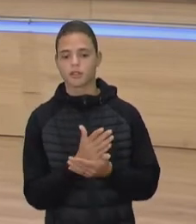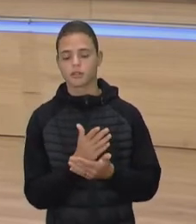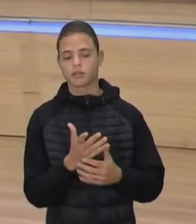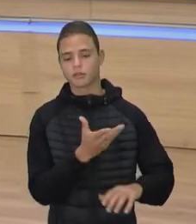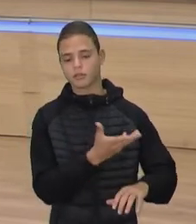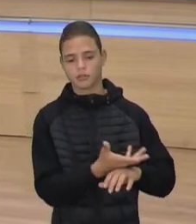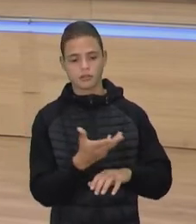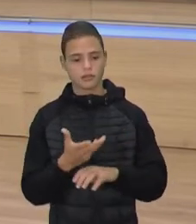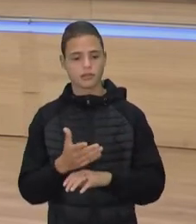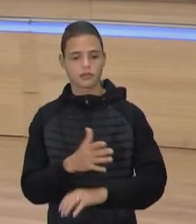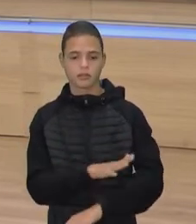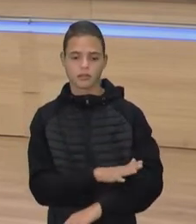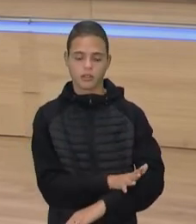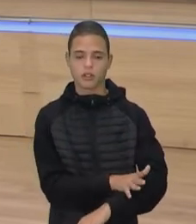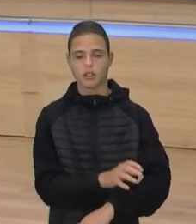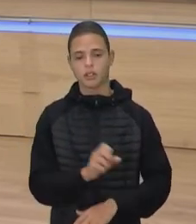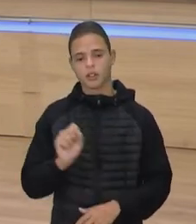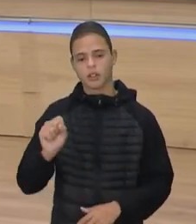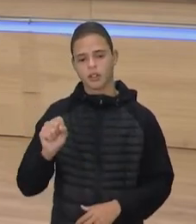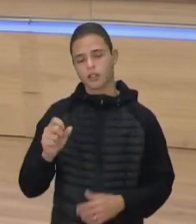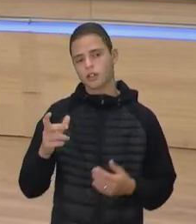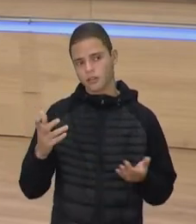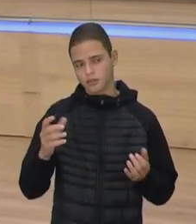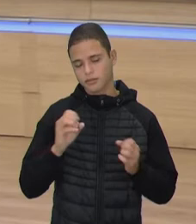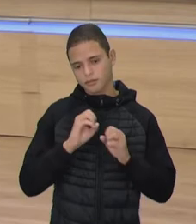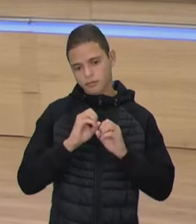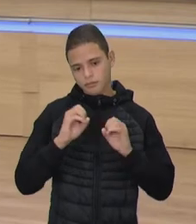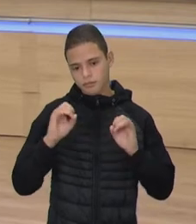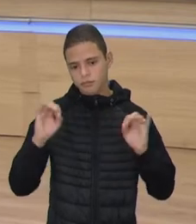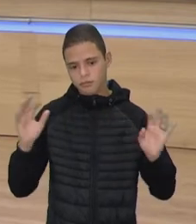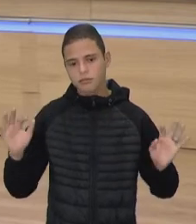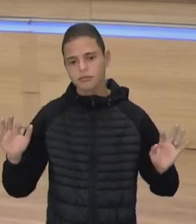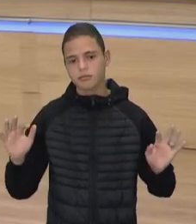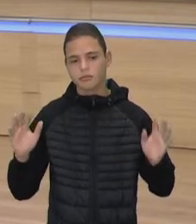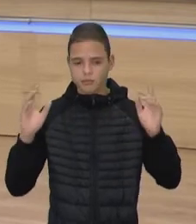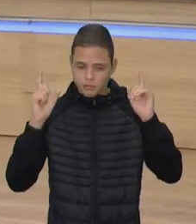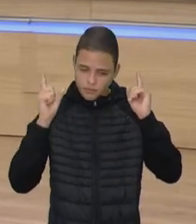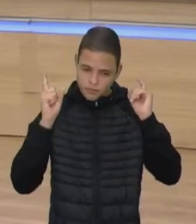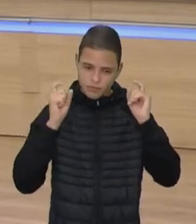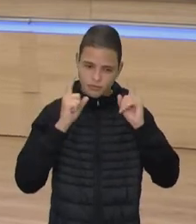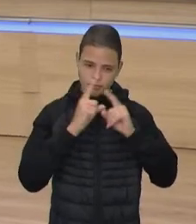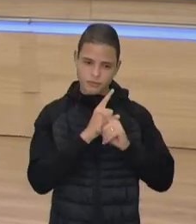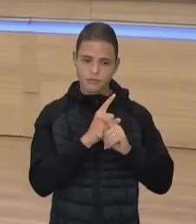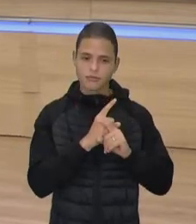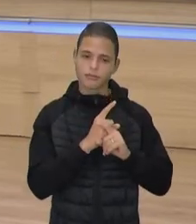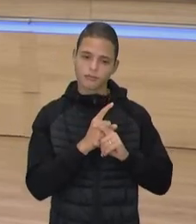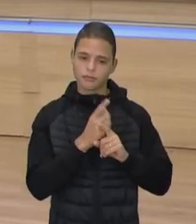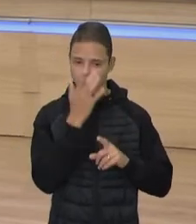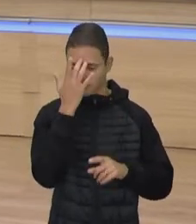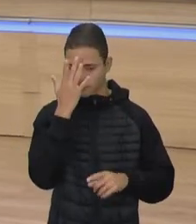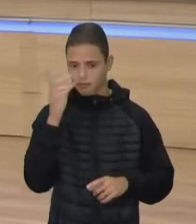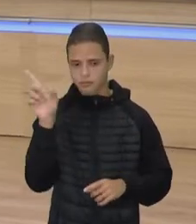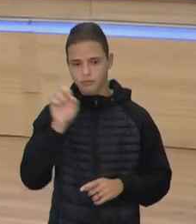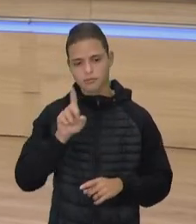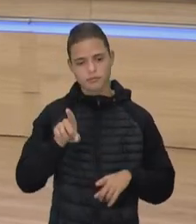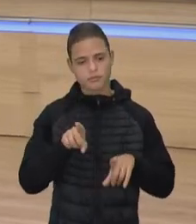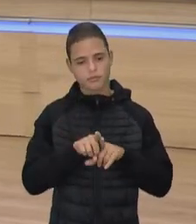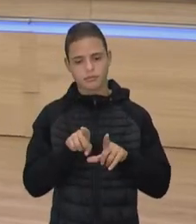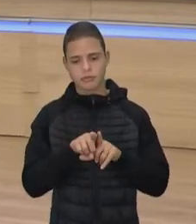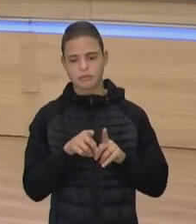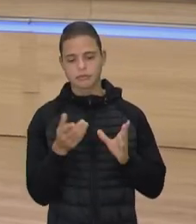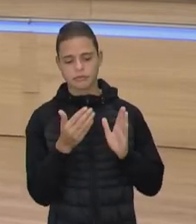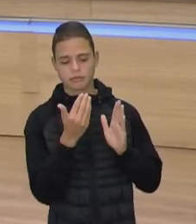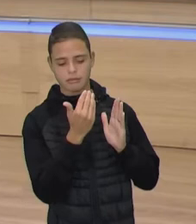racistas, né? Então, é lógico, né? É difícil e não é correto também rotular